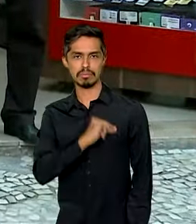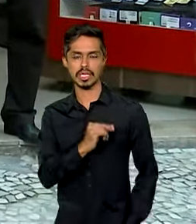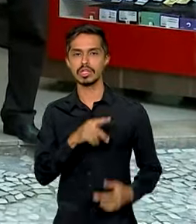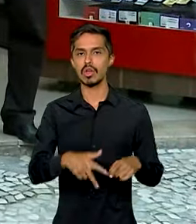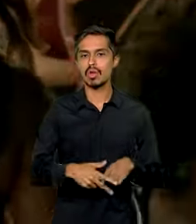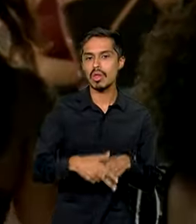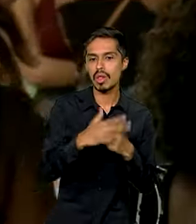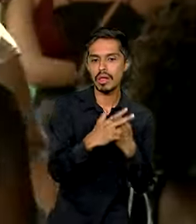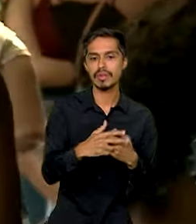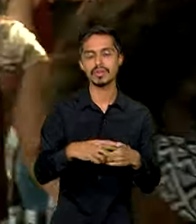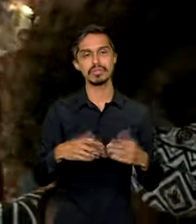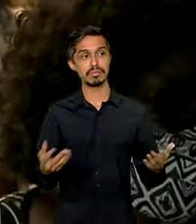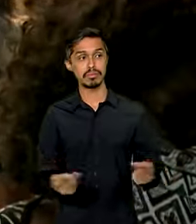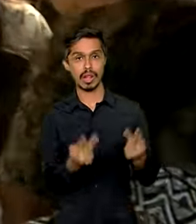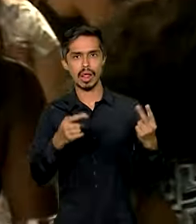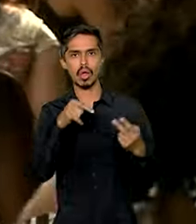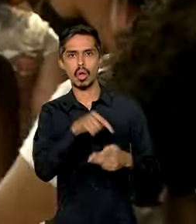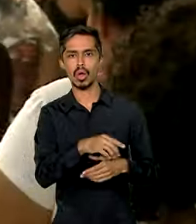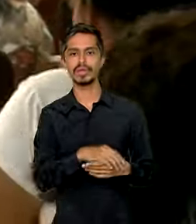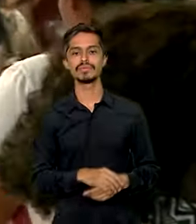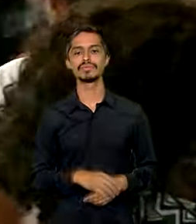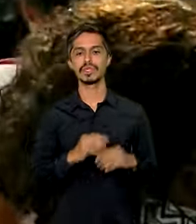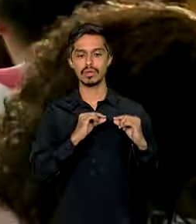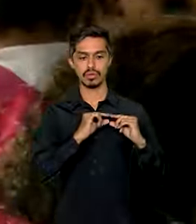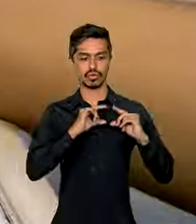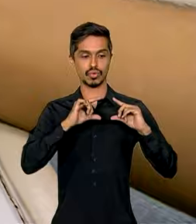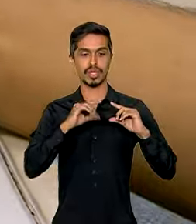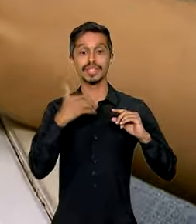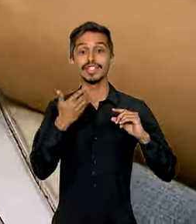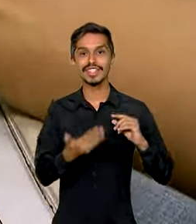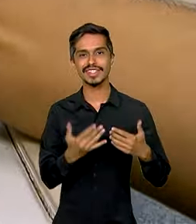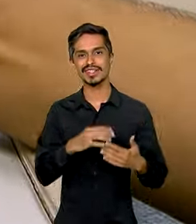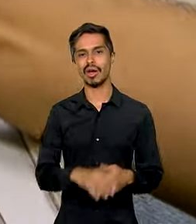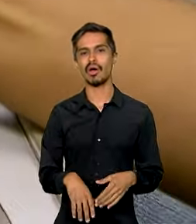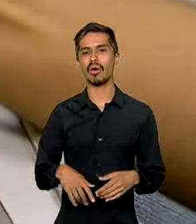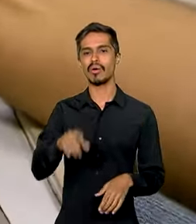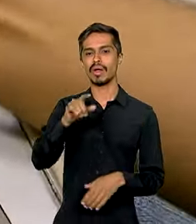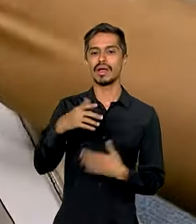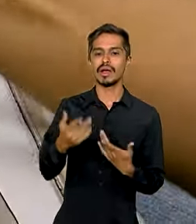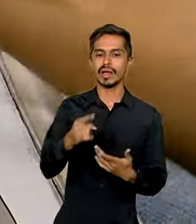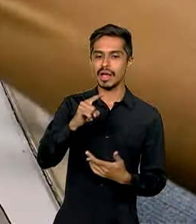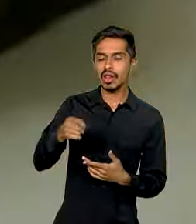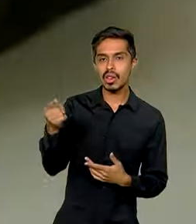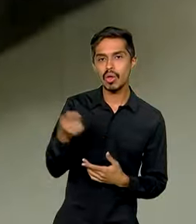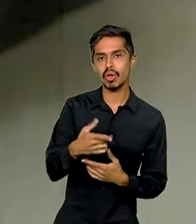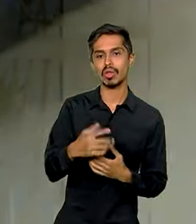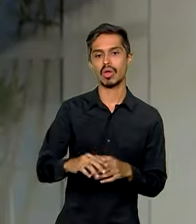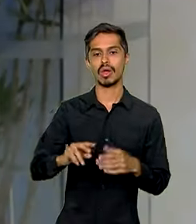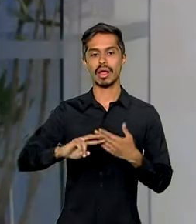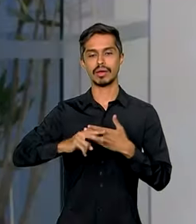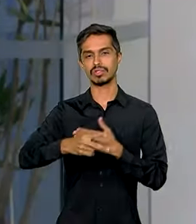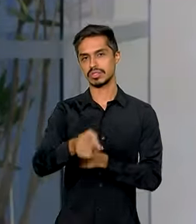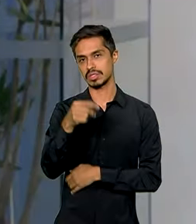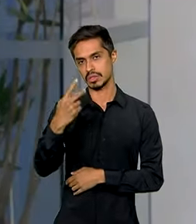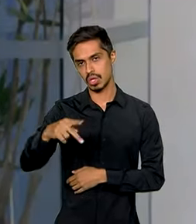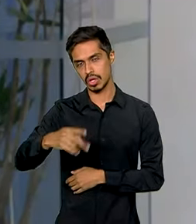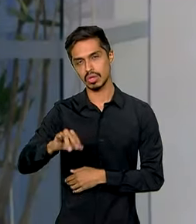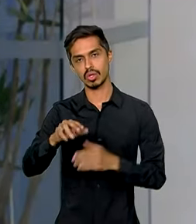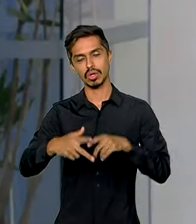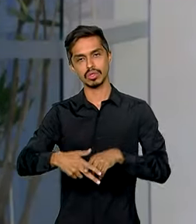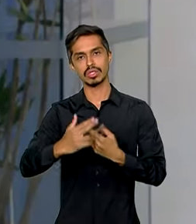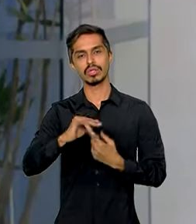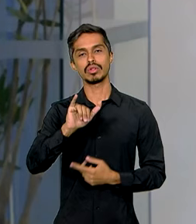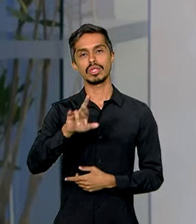de valorização do salário mínimo. E esse aumento anulou o efeito prático da correção da tabela do imposto de renda. Então,